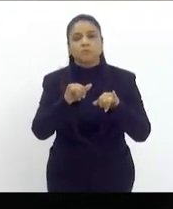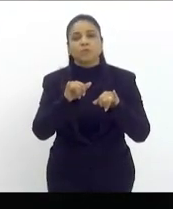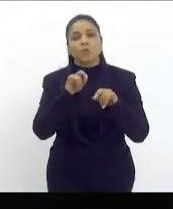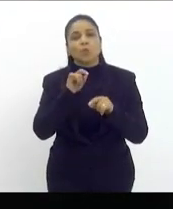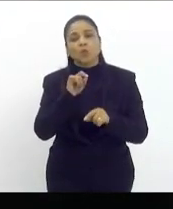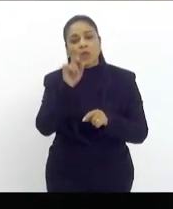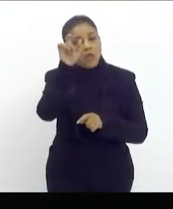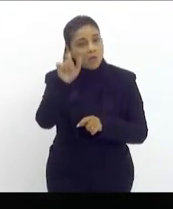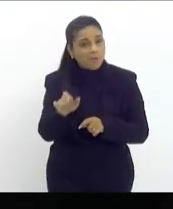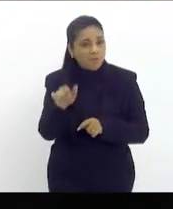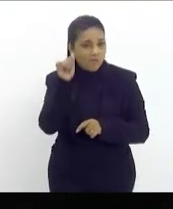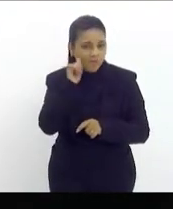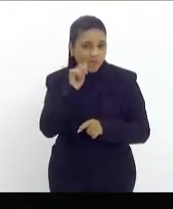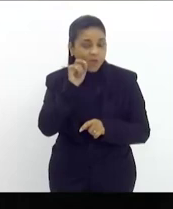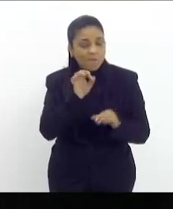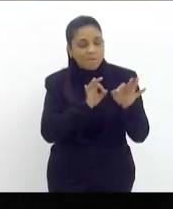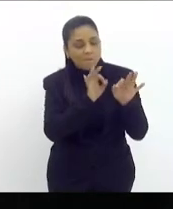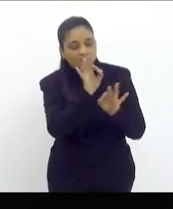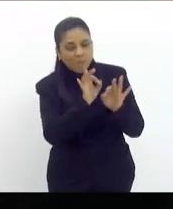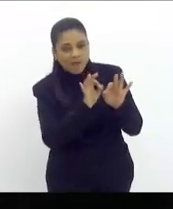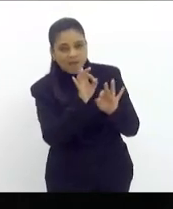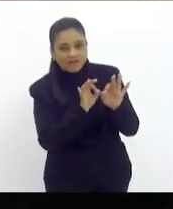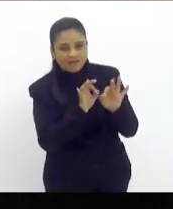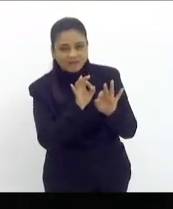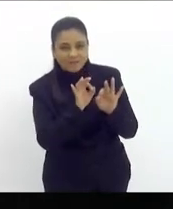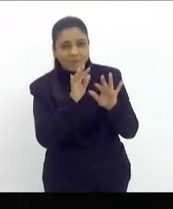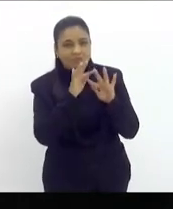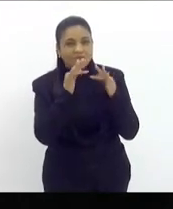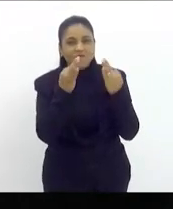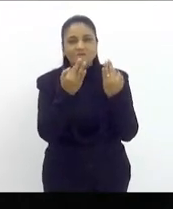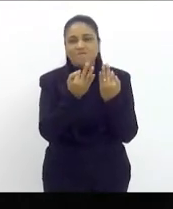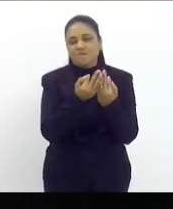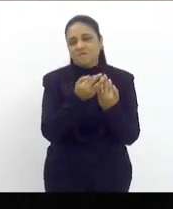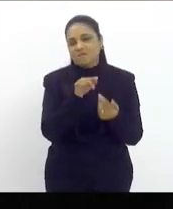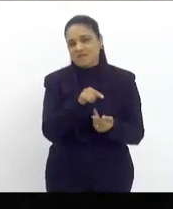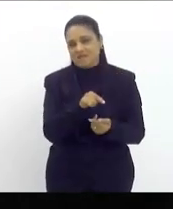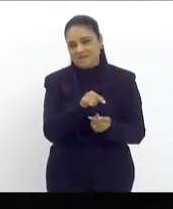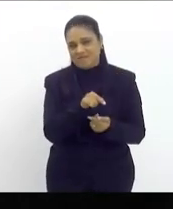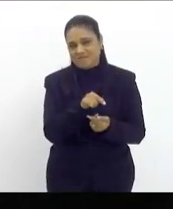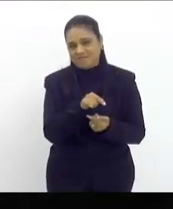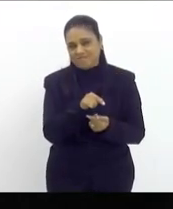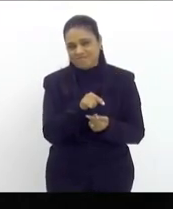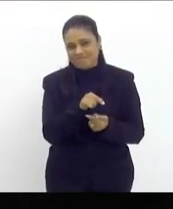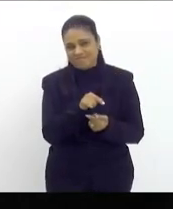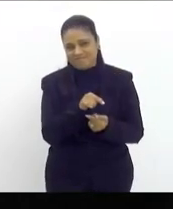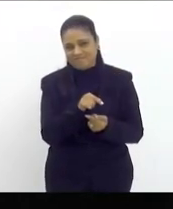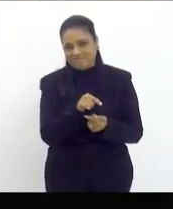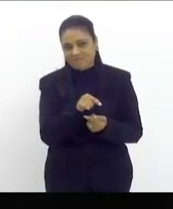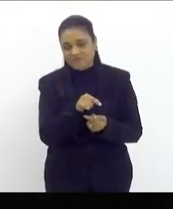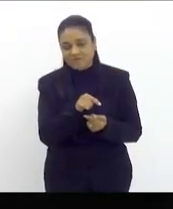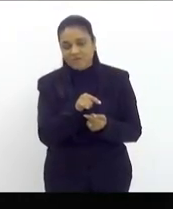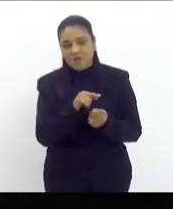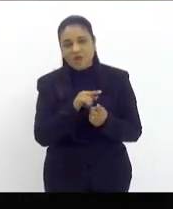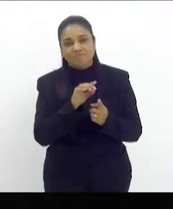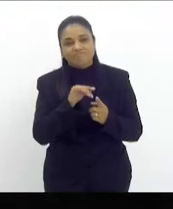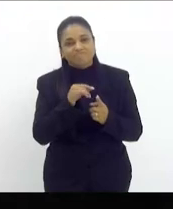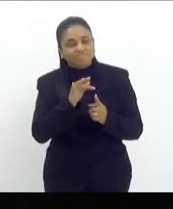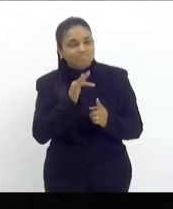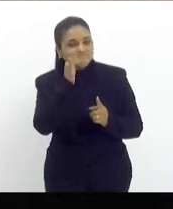tenham um planejamento familiar, justamente para que elas não venham a uma gravidez